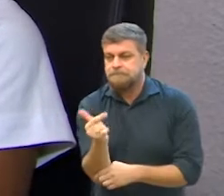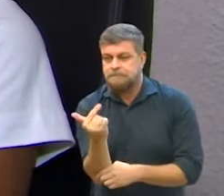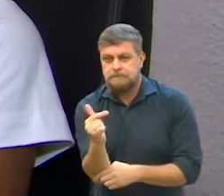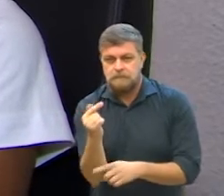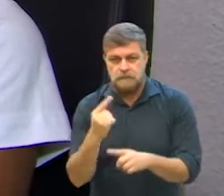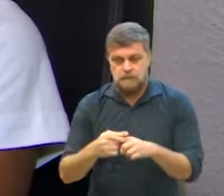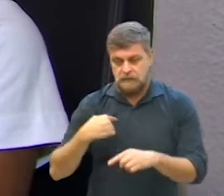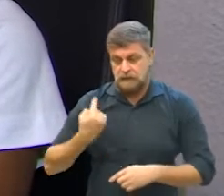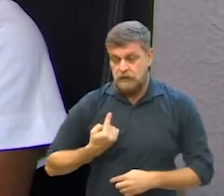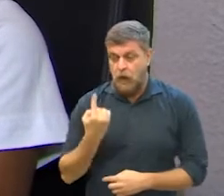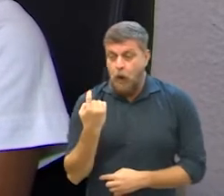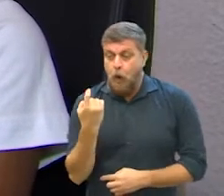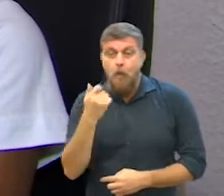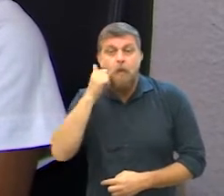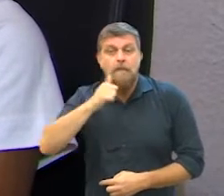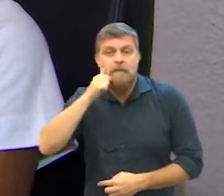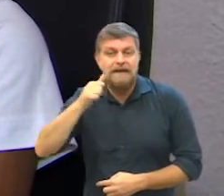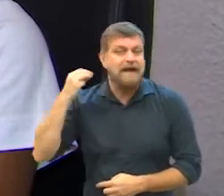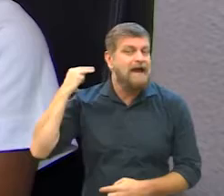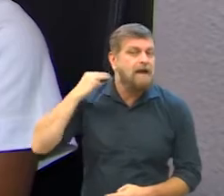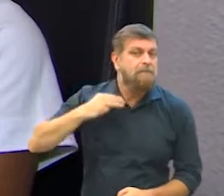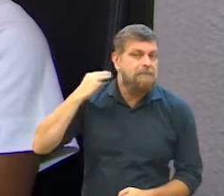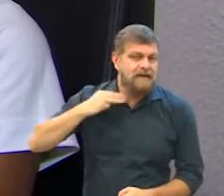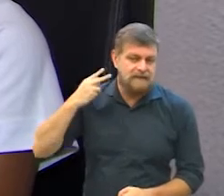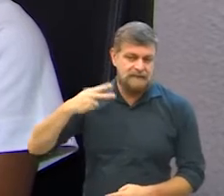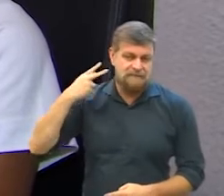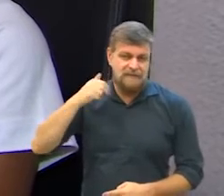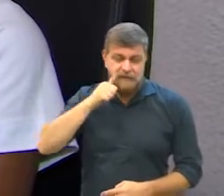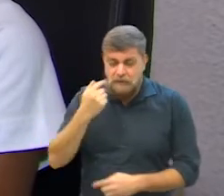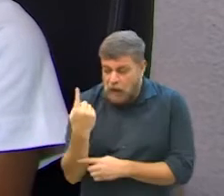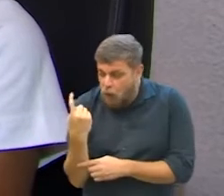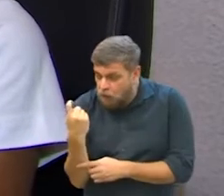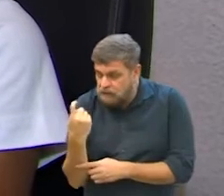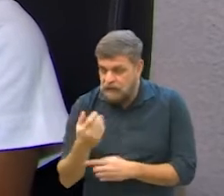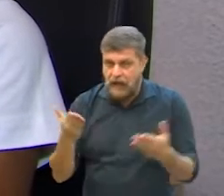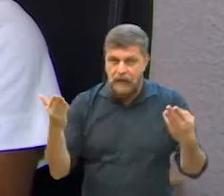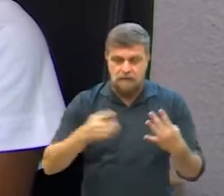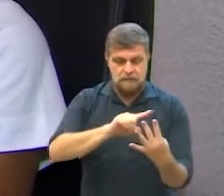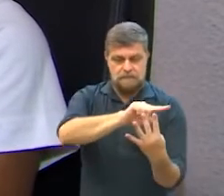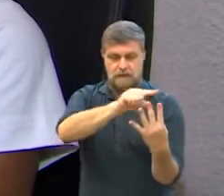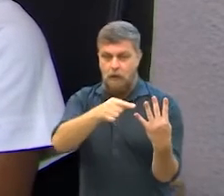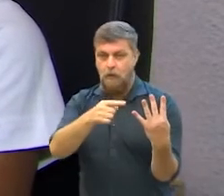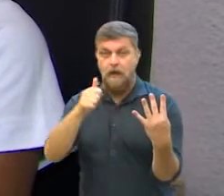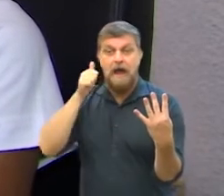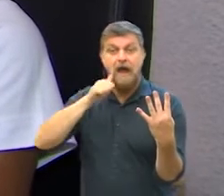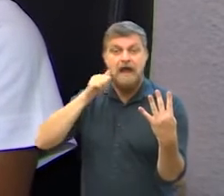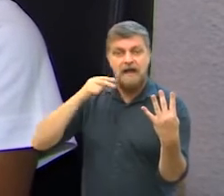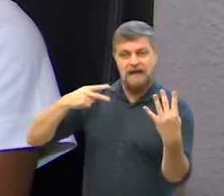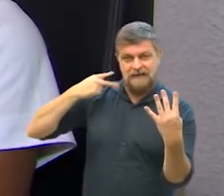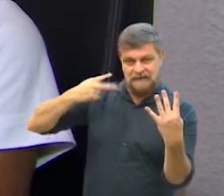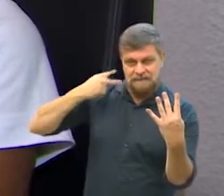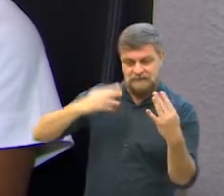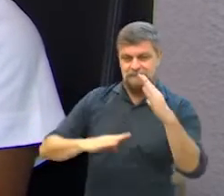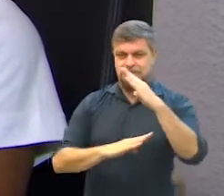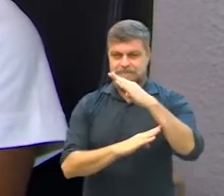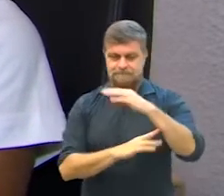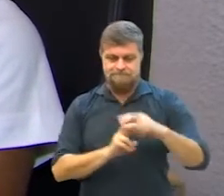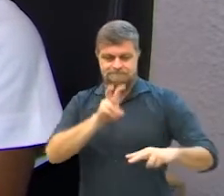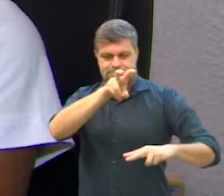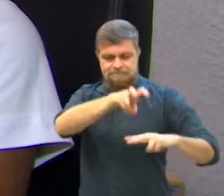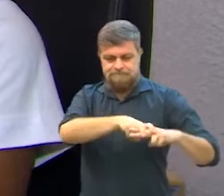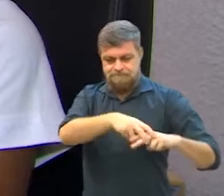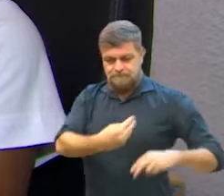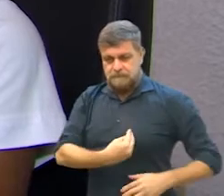possível na verdade porque a gente tinha apenas uma representante que era a Mariana Conte agora que a gente tem um recorde da participação de mulheres